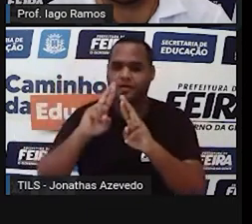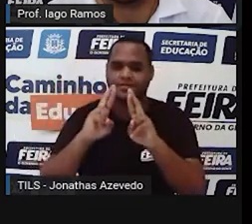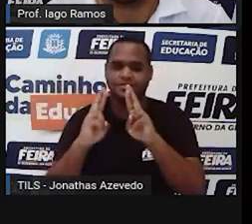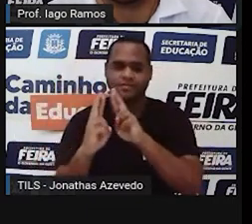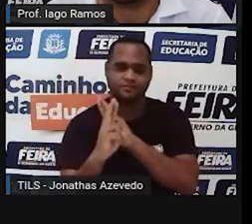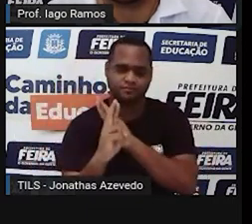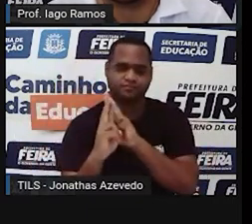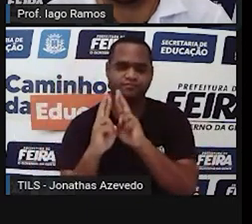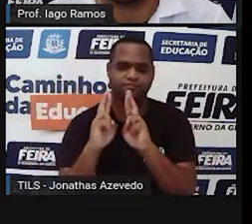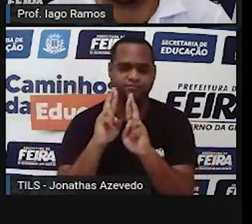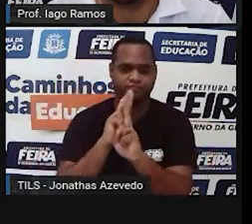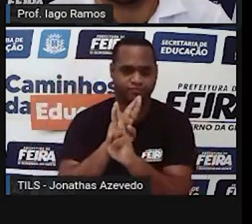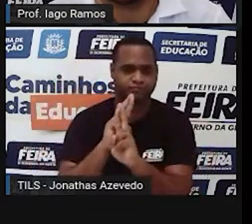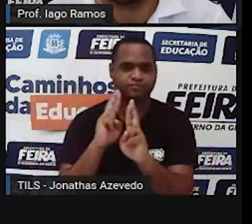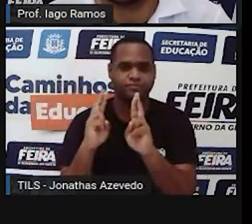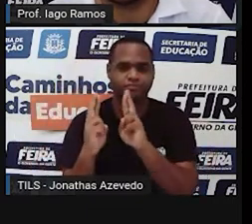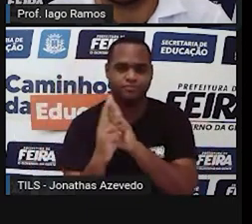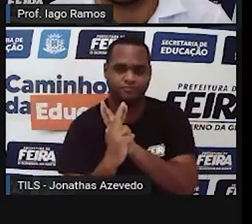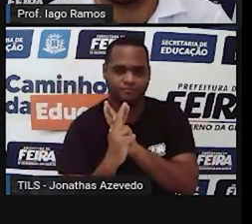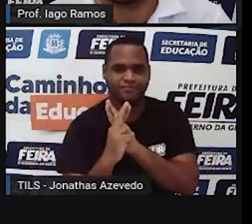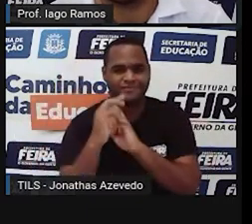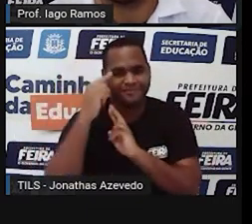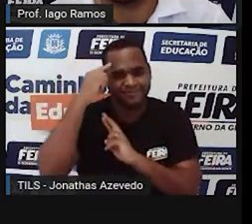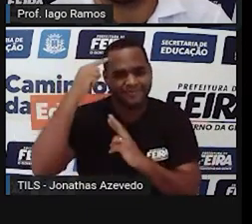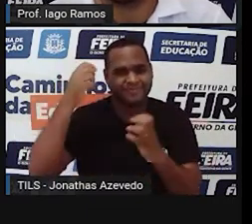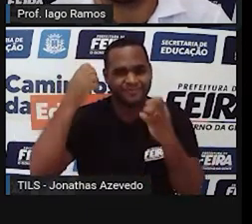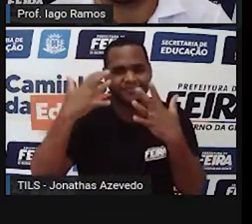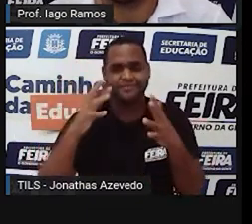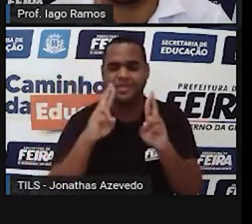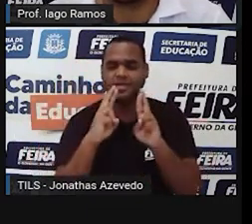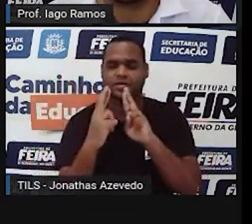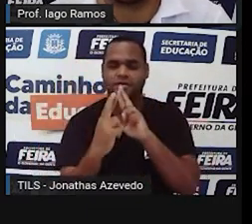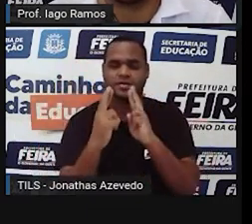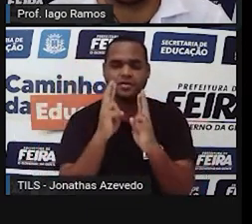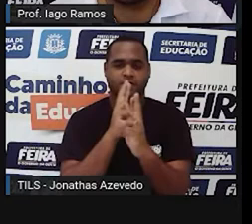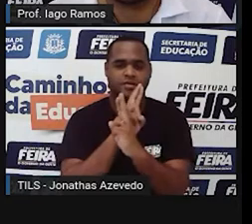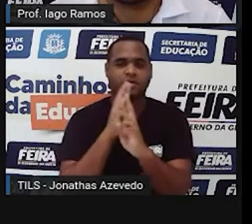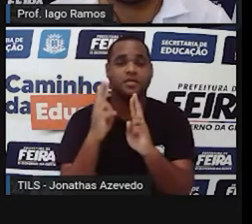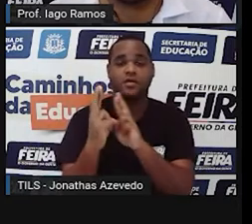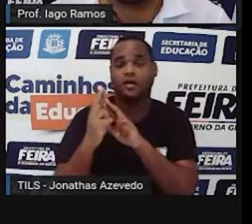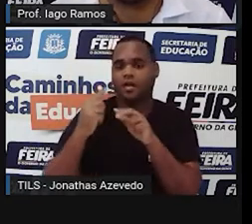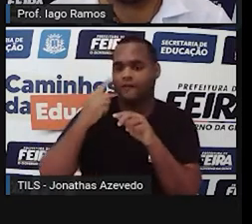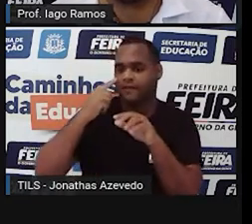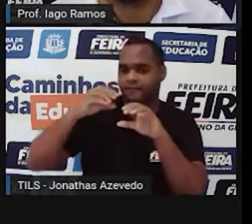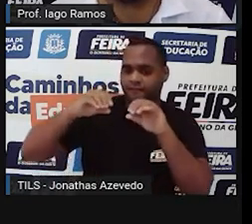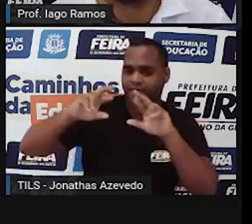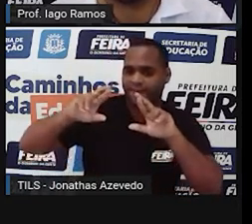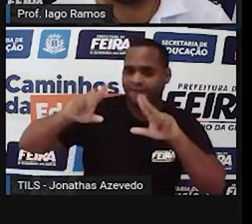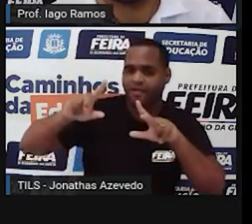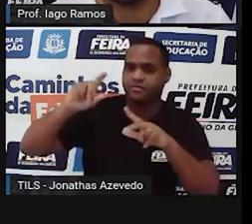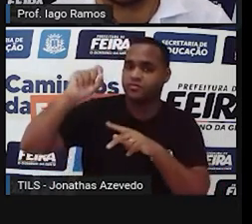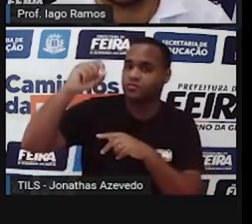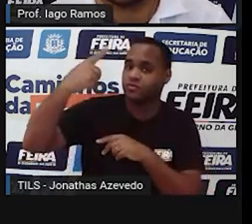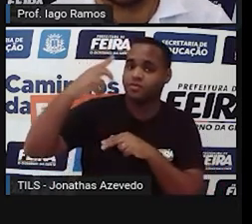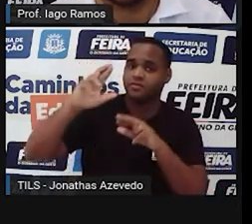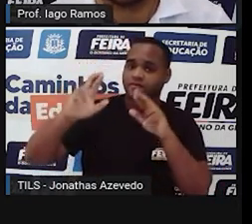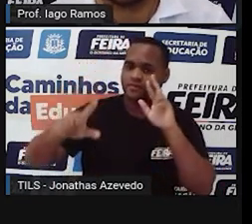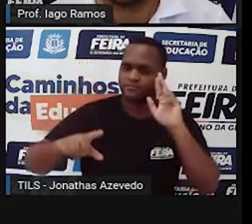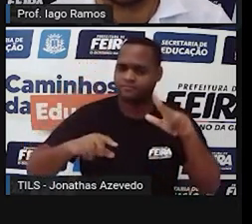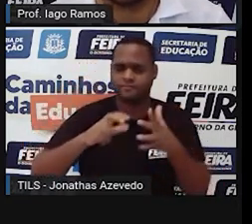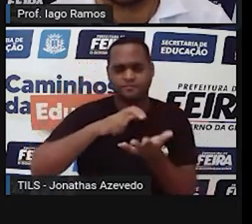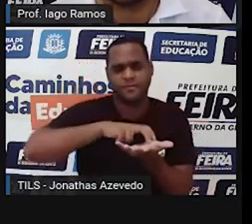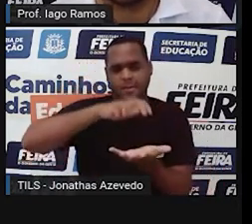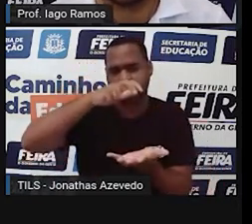e, à medida que ele vai girando, a gente observa o Sol em diferentes posições. Por exemplo, de manhã,